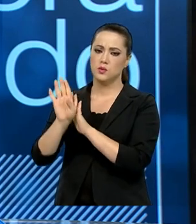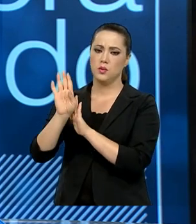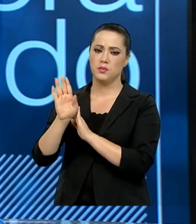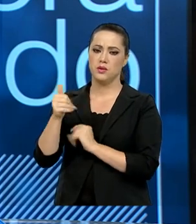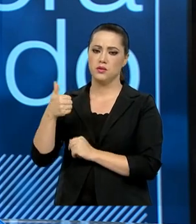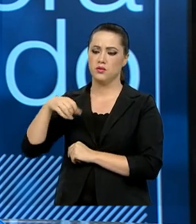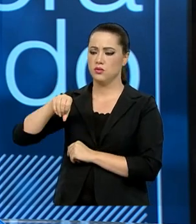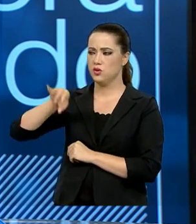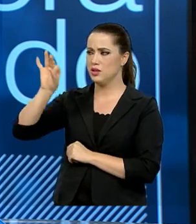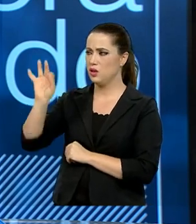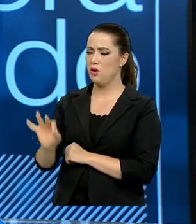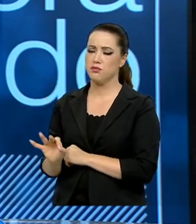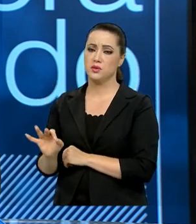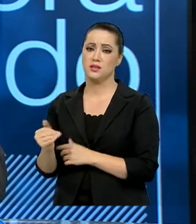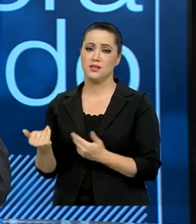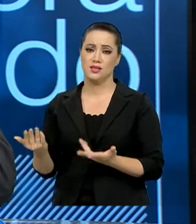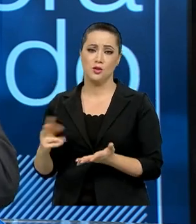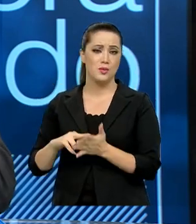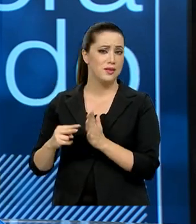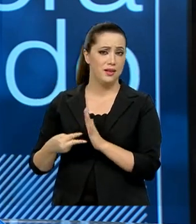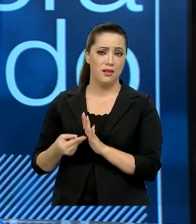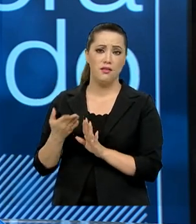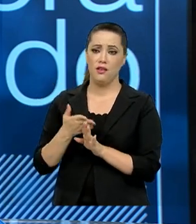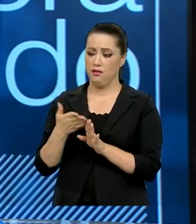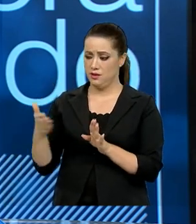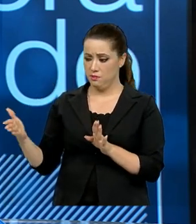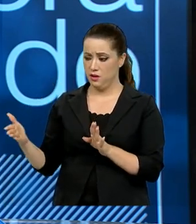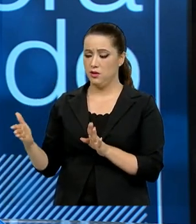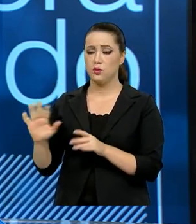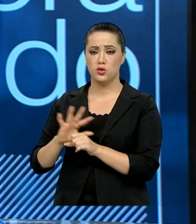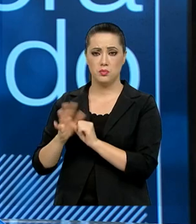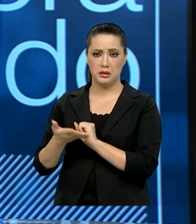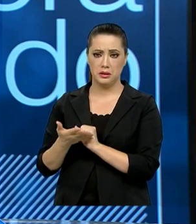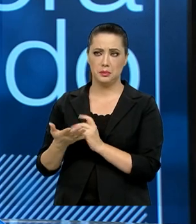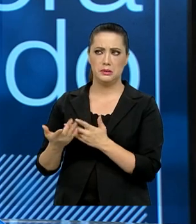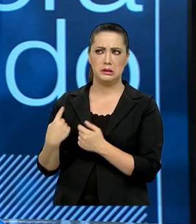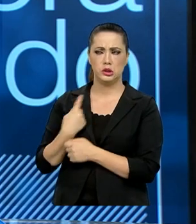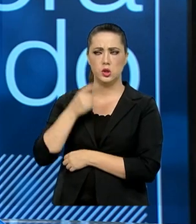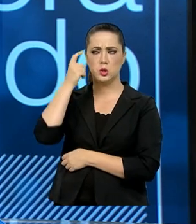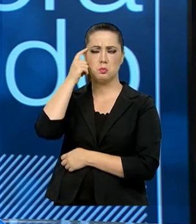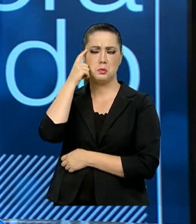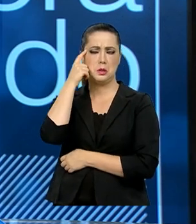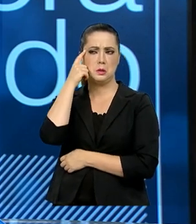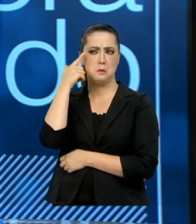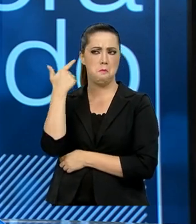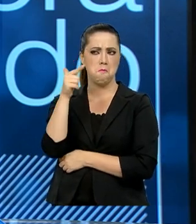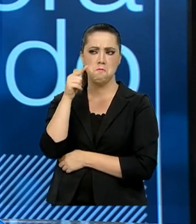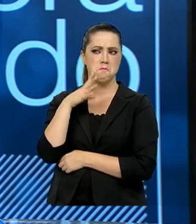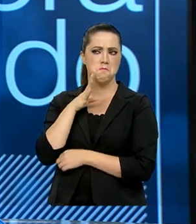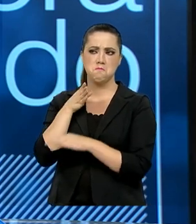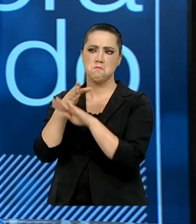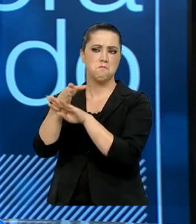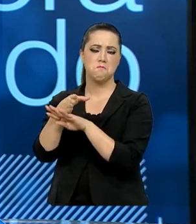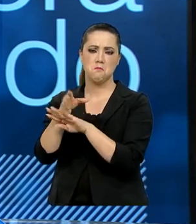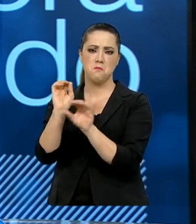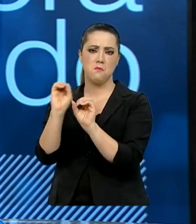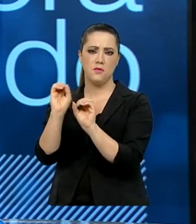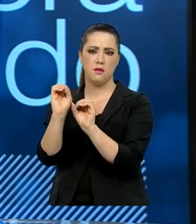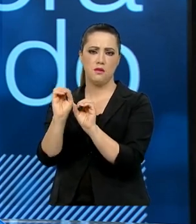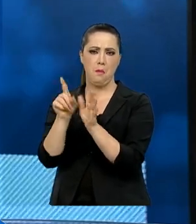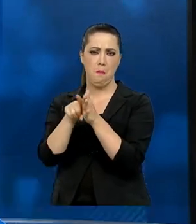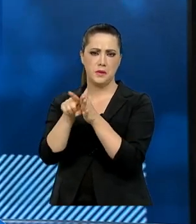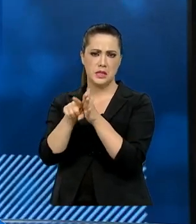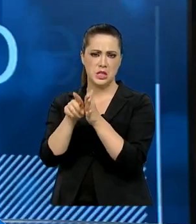19%. Ou seja, houve um acesso... Às vezes a gente pensa, durante a pandemia a pesquisa foi prejudicada.